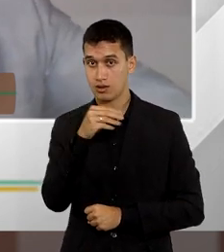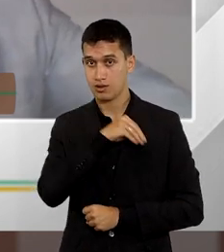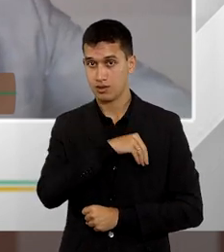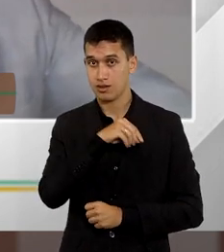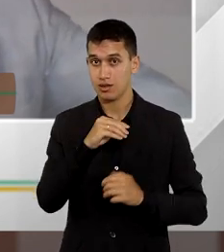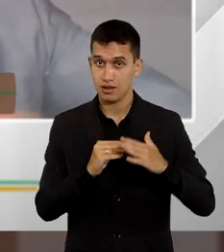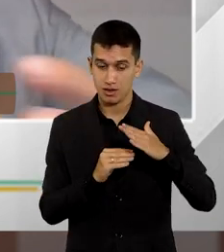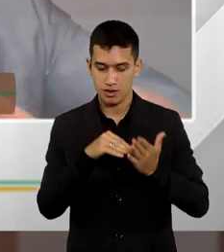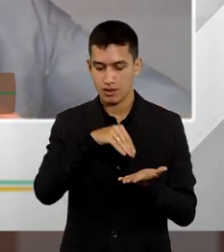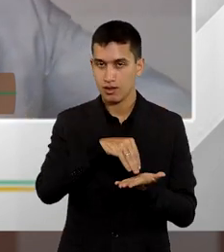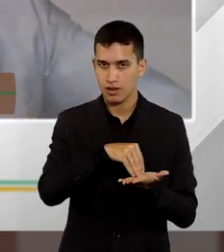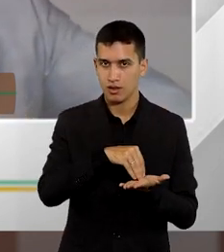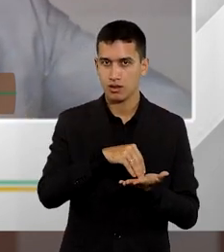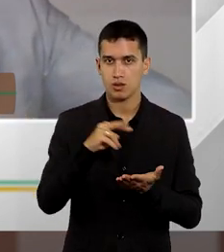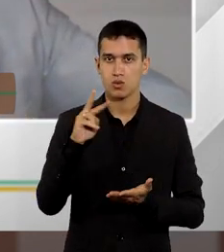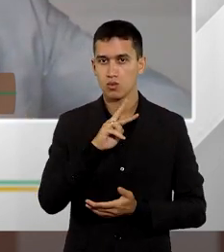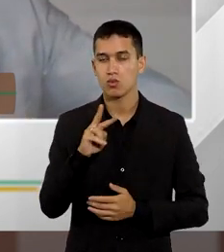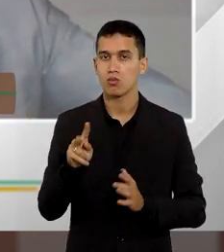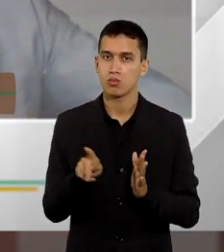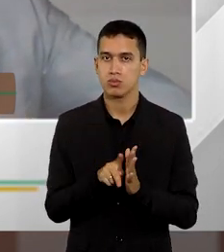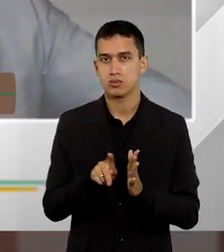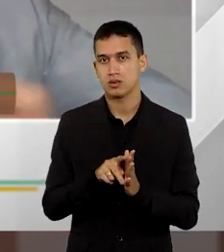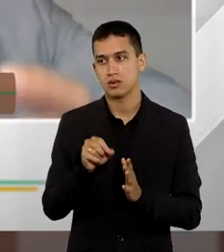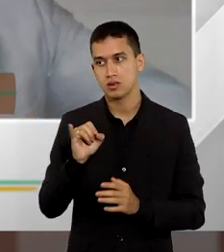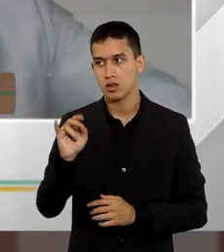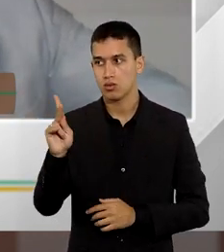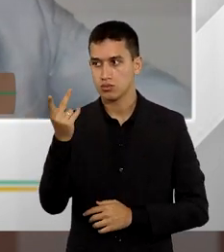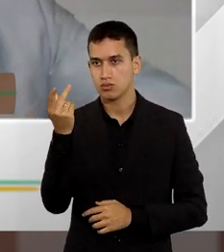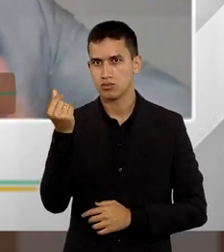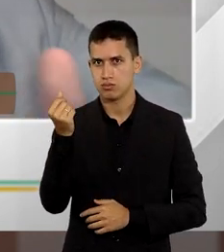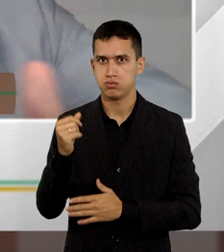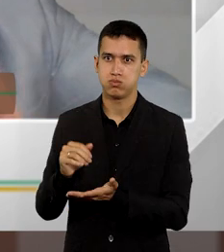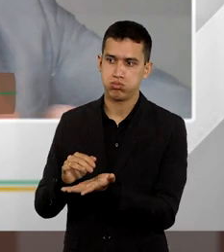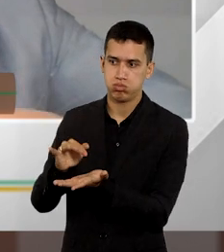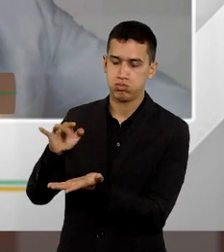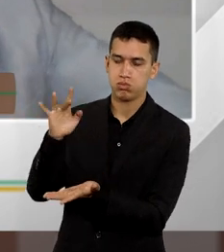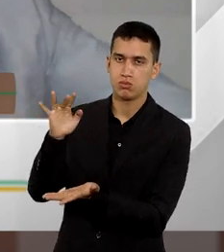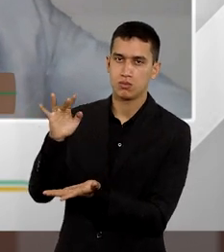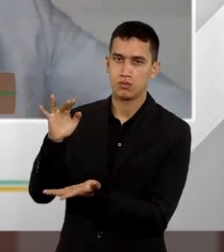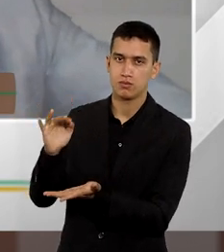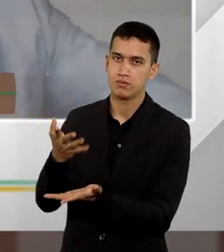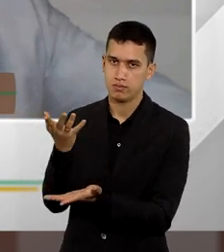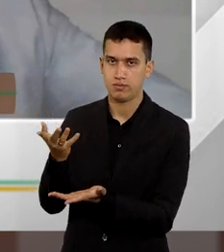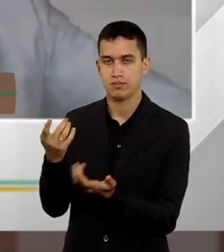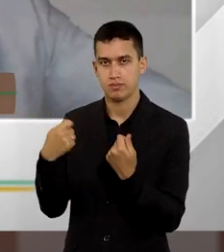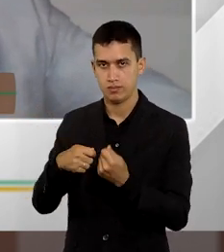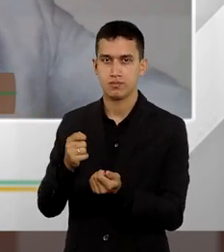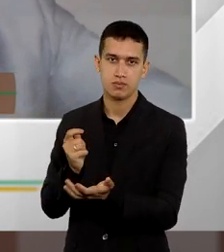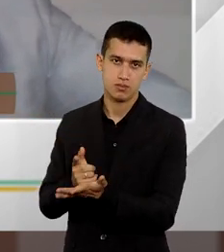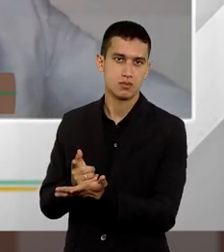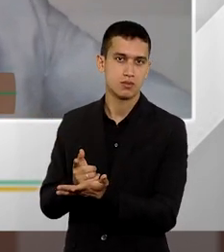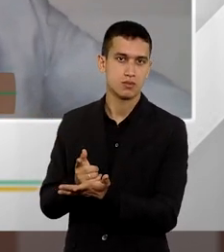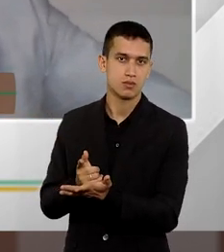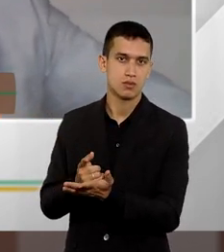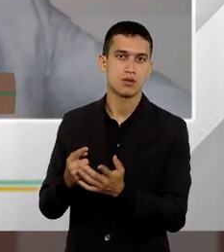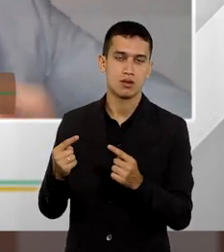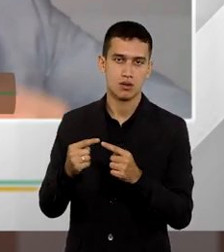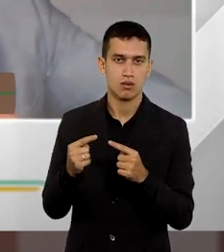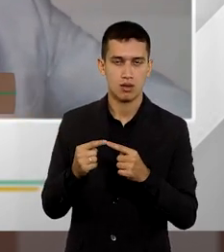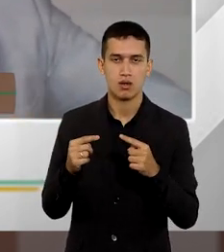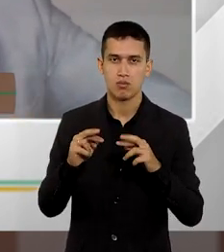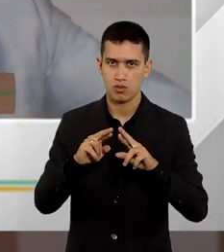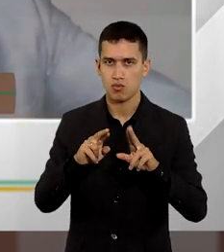tem um limitador, porque sendo honorários de grande monta, obviamente, aí ele precisa, essa parte excedente, ser habilitada de forma